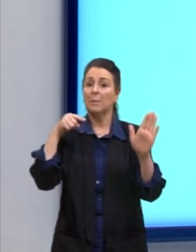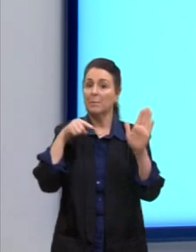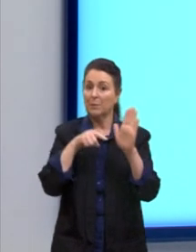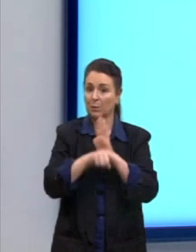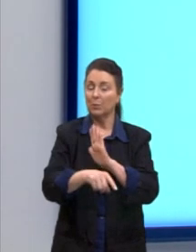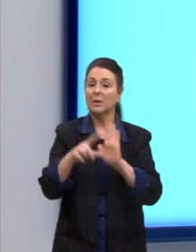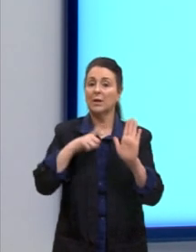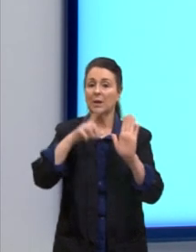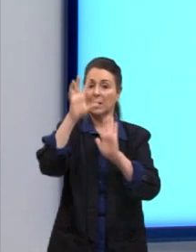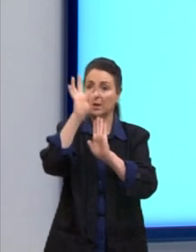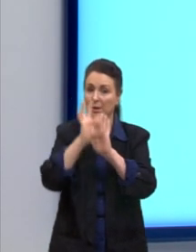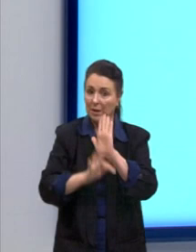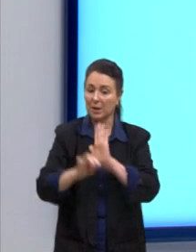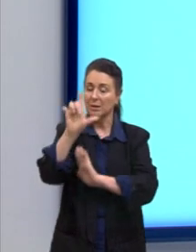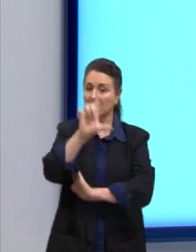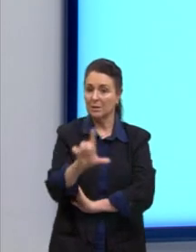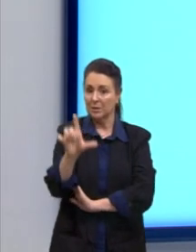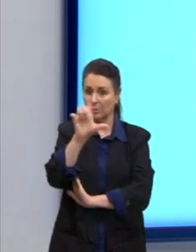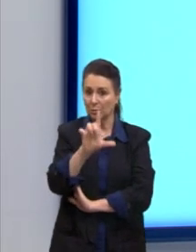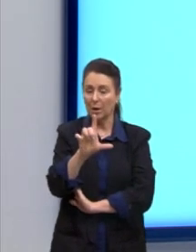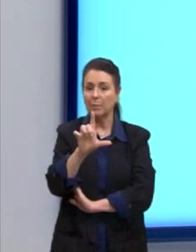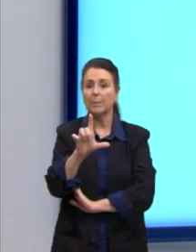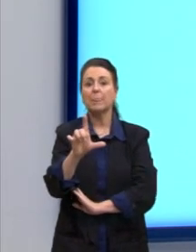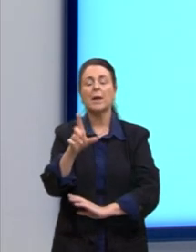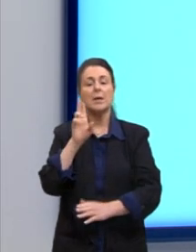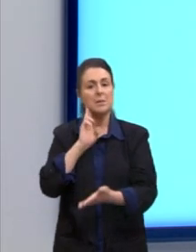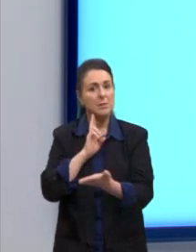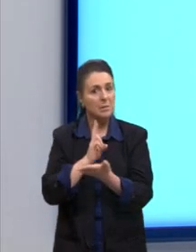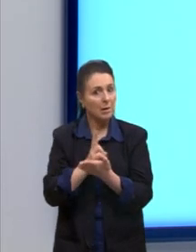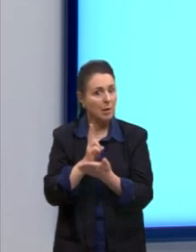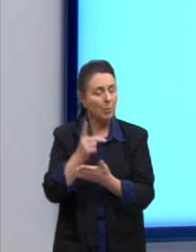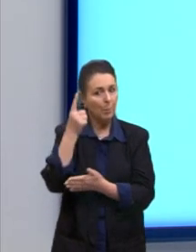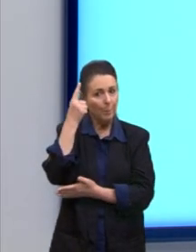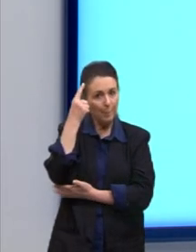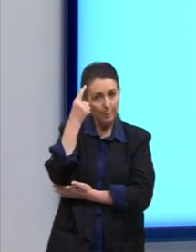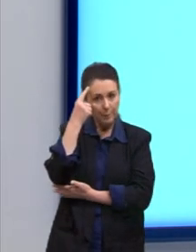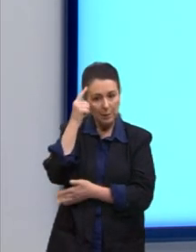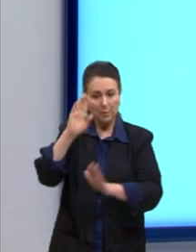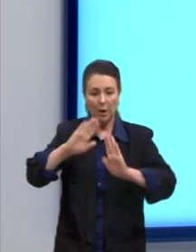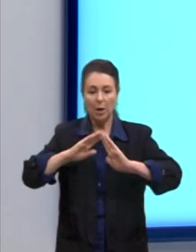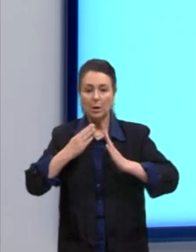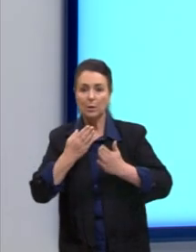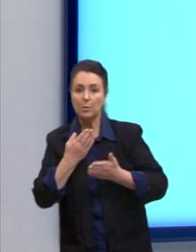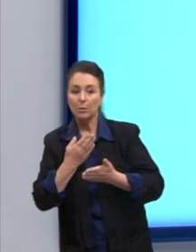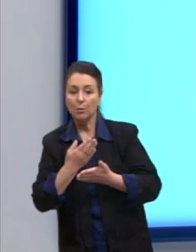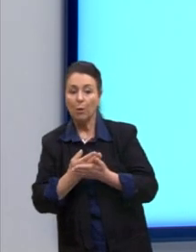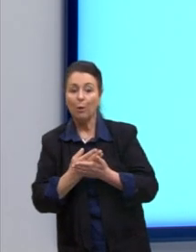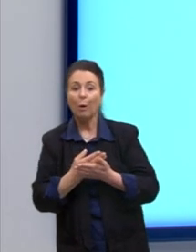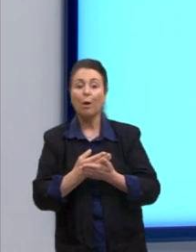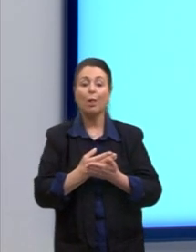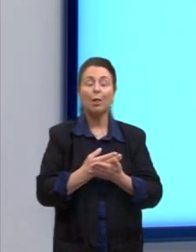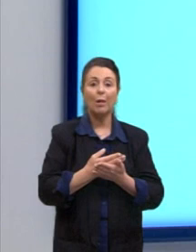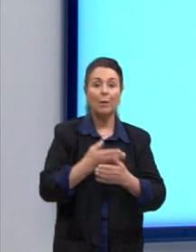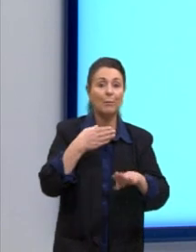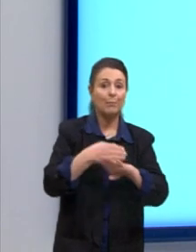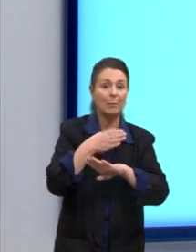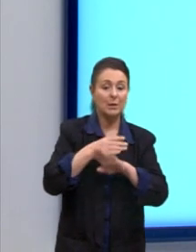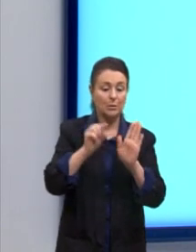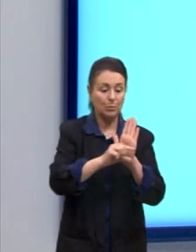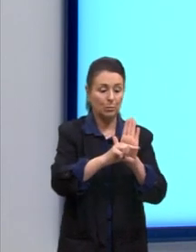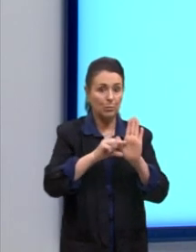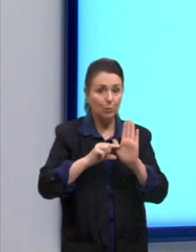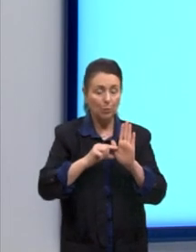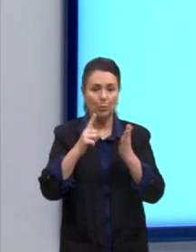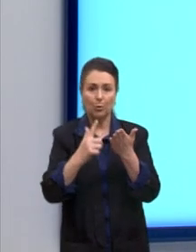textos literários, procure ter sempre em mente a escola que pertence à obra ou ao autor. A